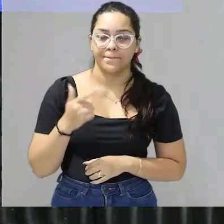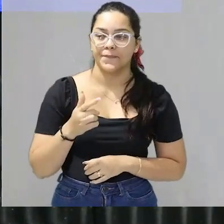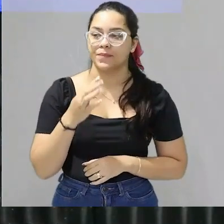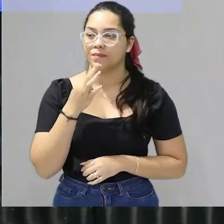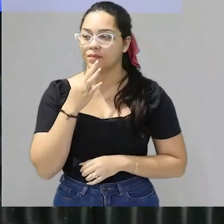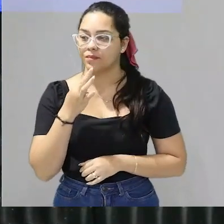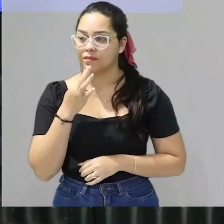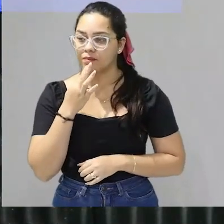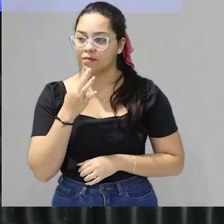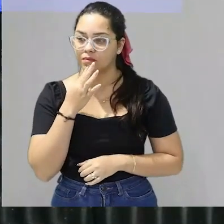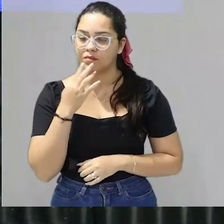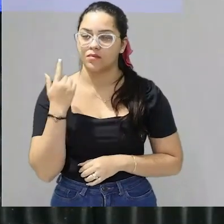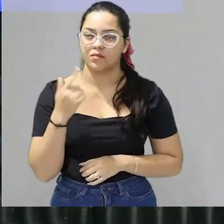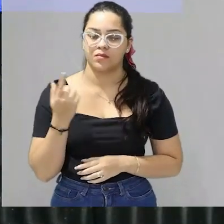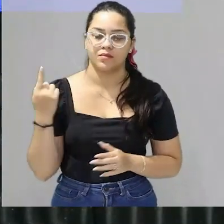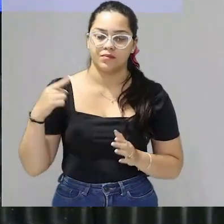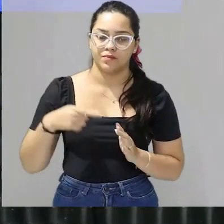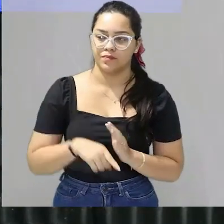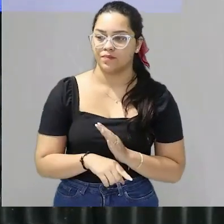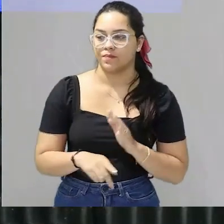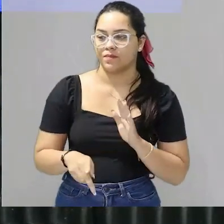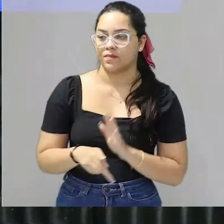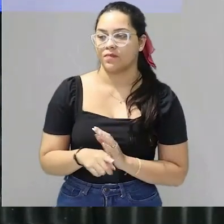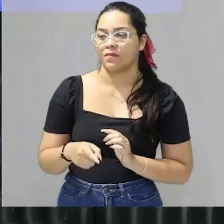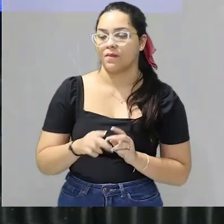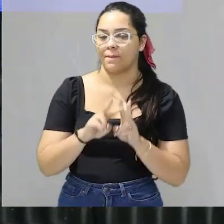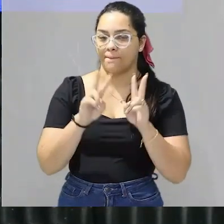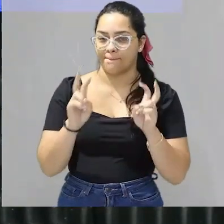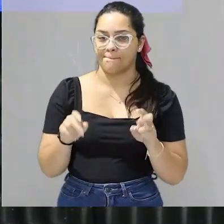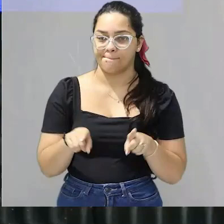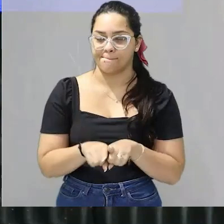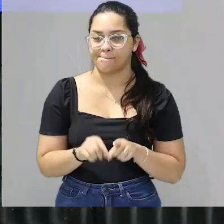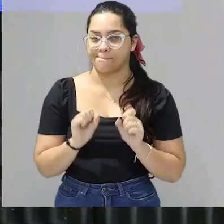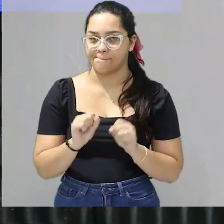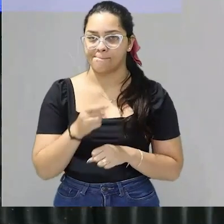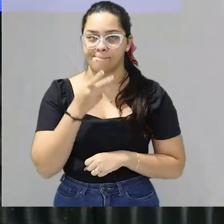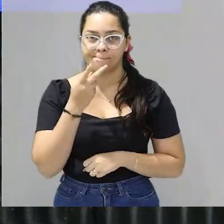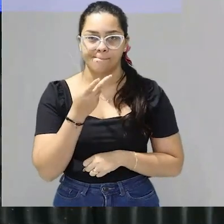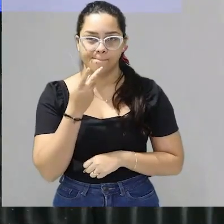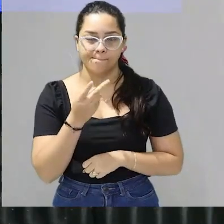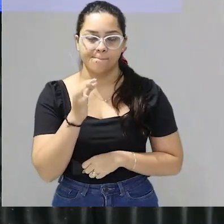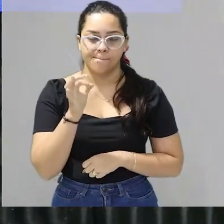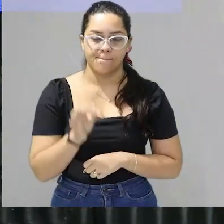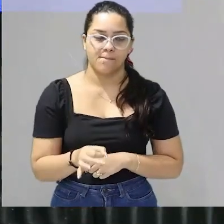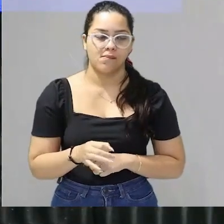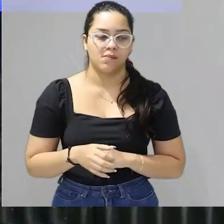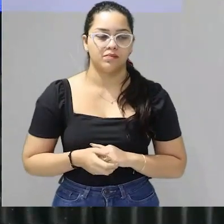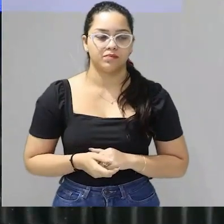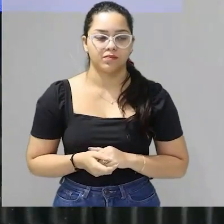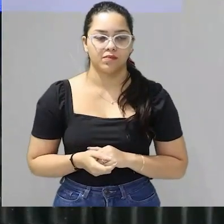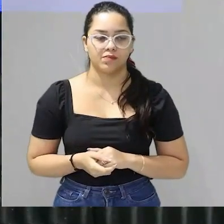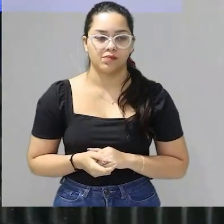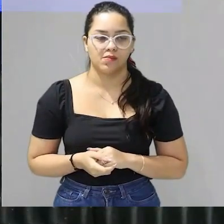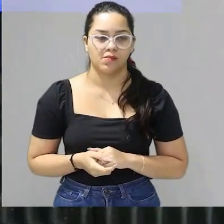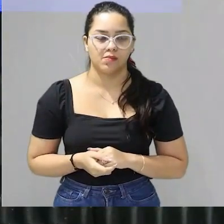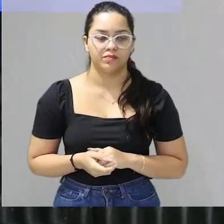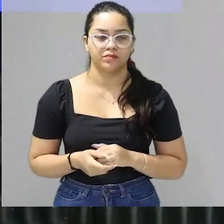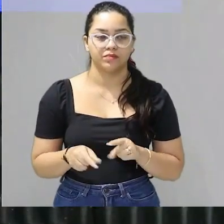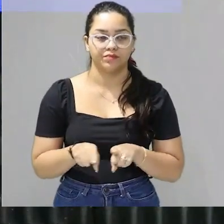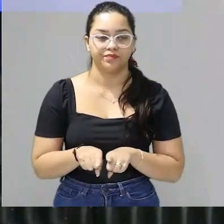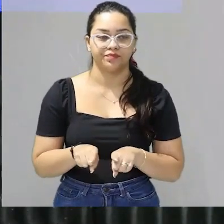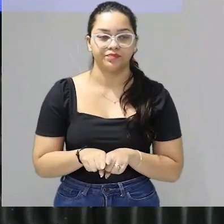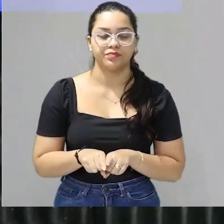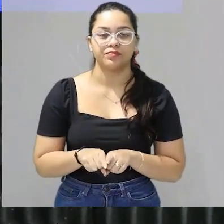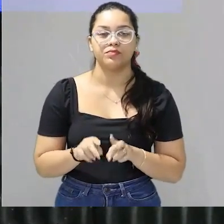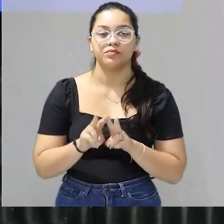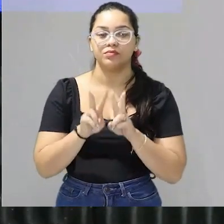conhecimento que ele não se apropriou daquele tema para que ele possa argumentar de forma coerente e vamos ver